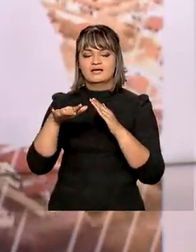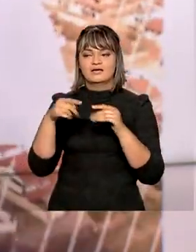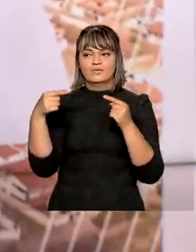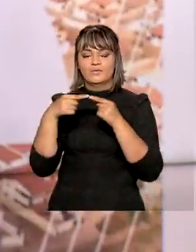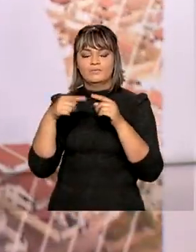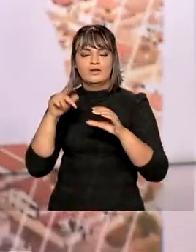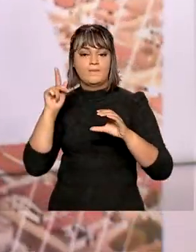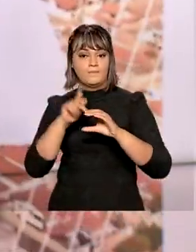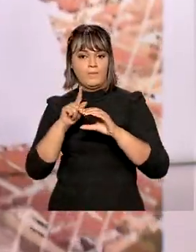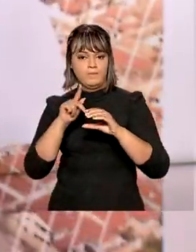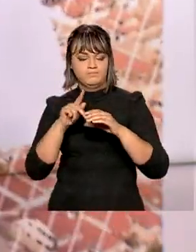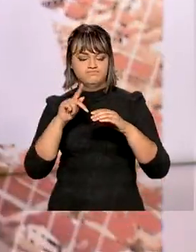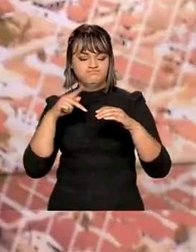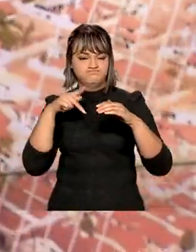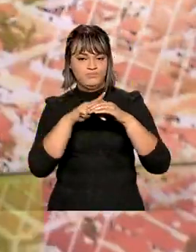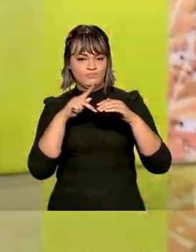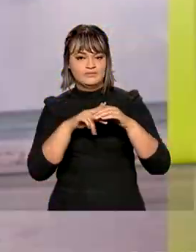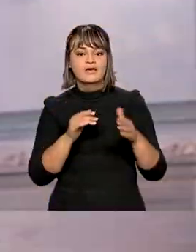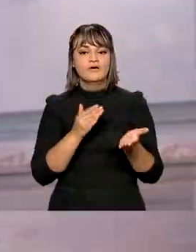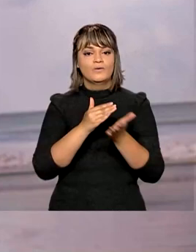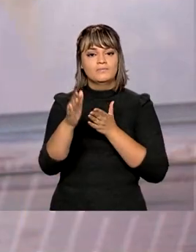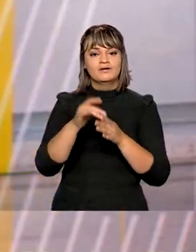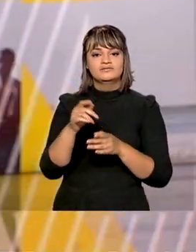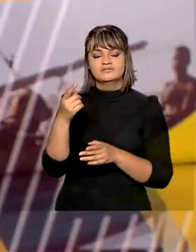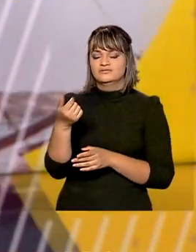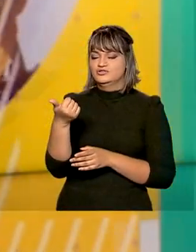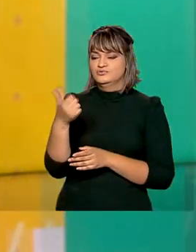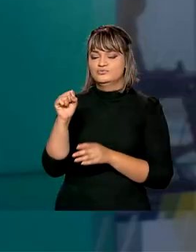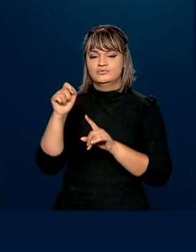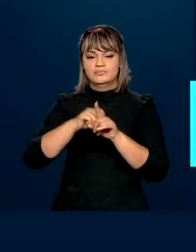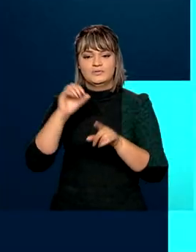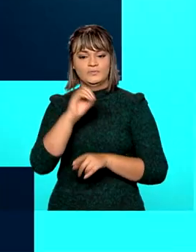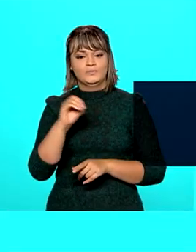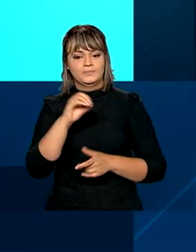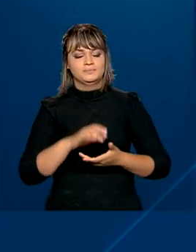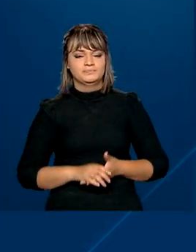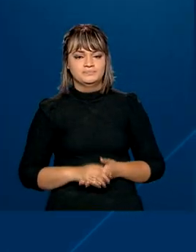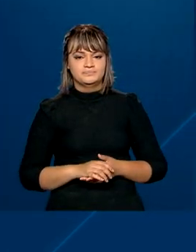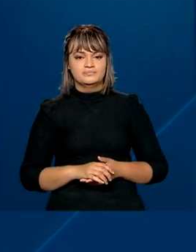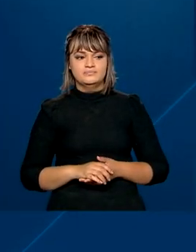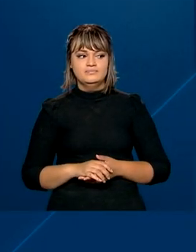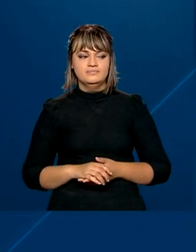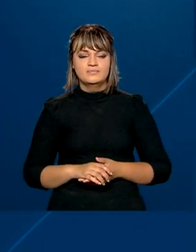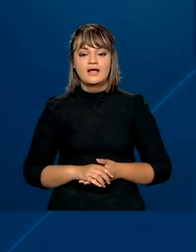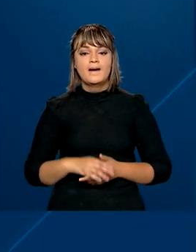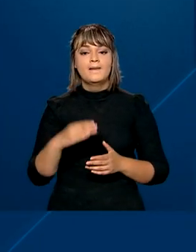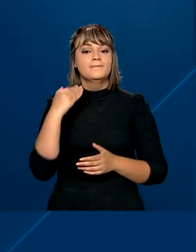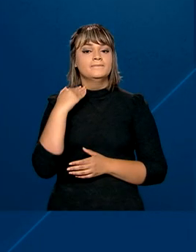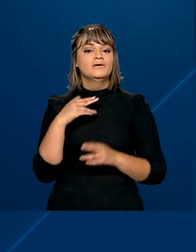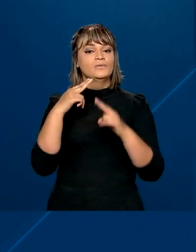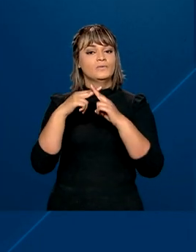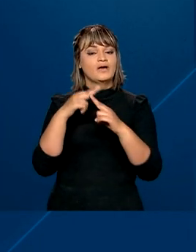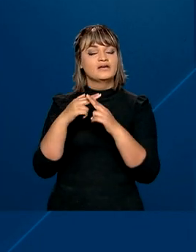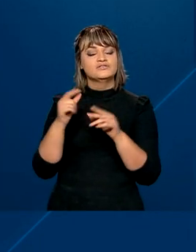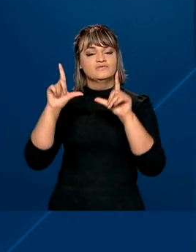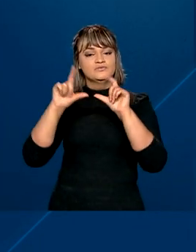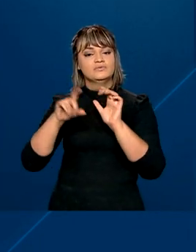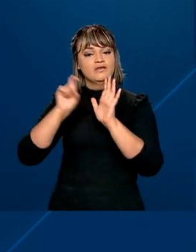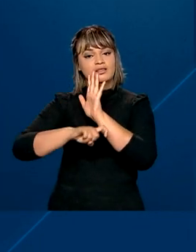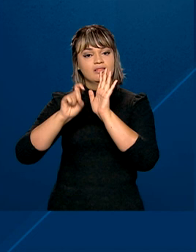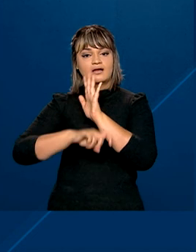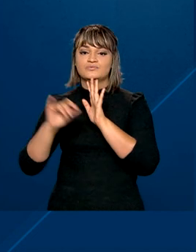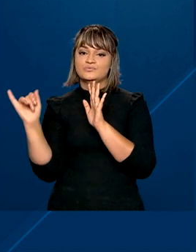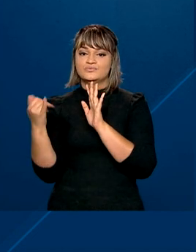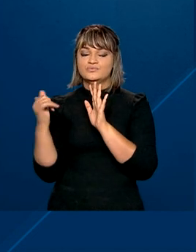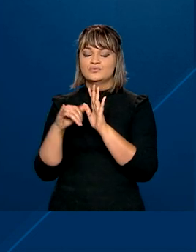poupança. A medida entra em vigor em 18 de outubro. A Caixa Econômica vai reduzir as taxas de